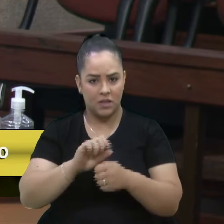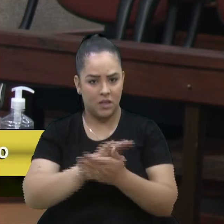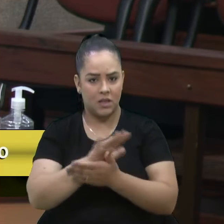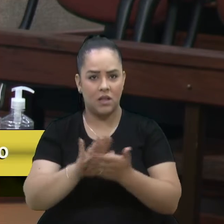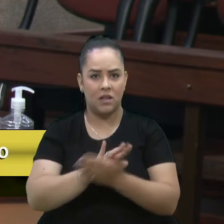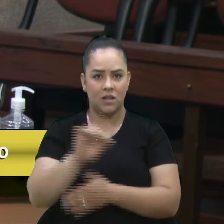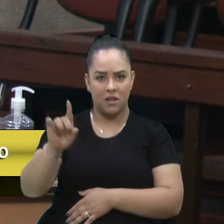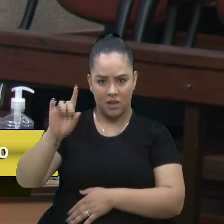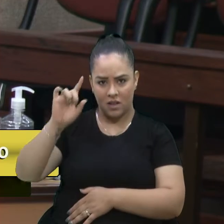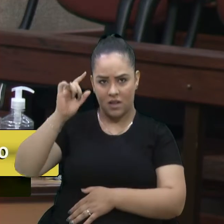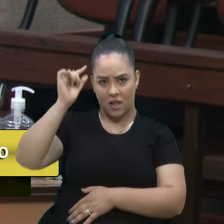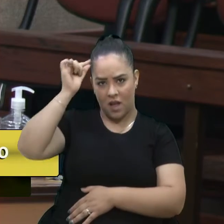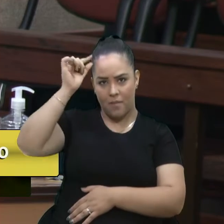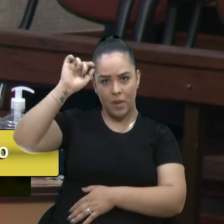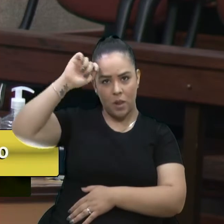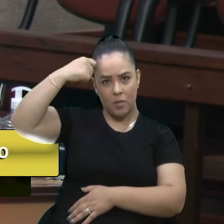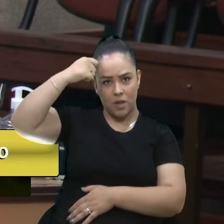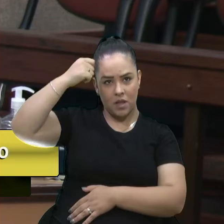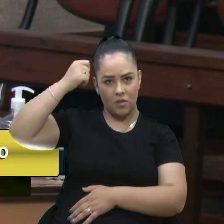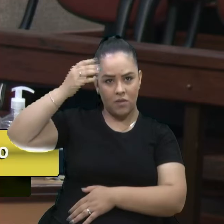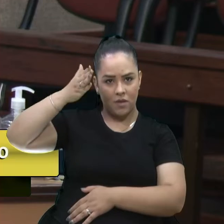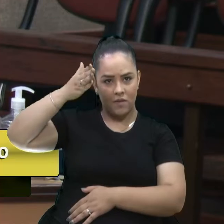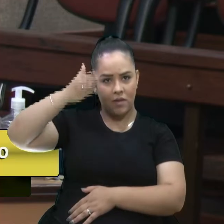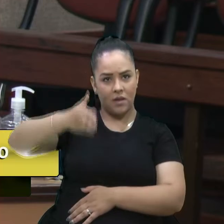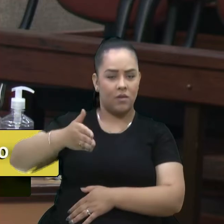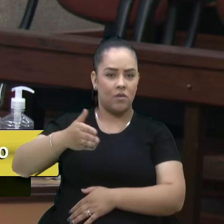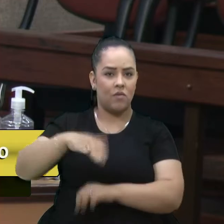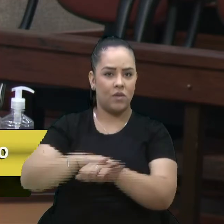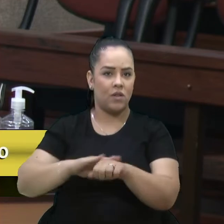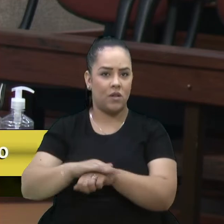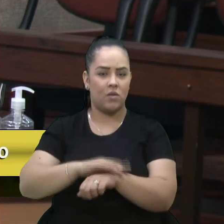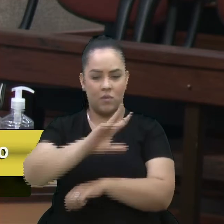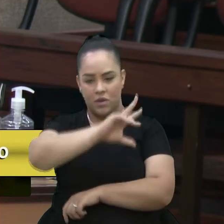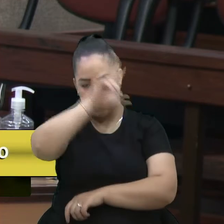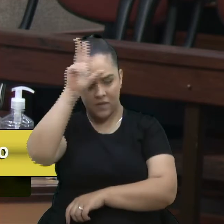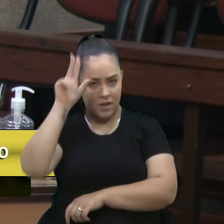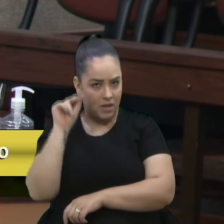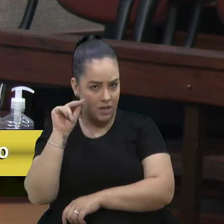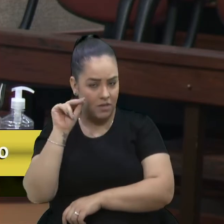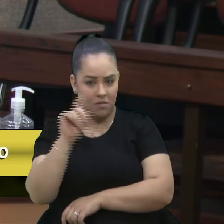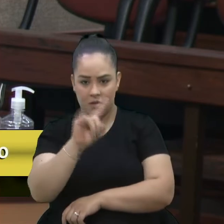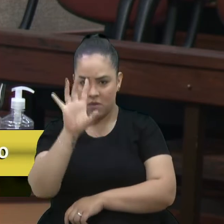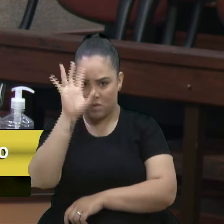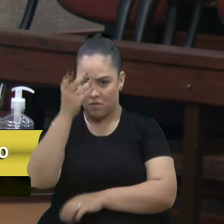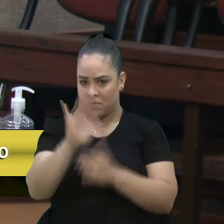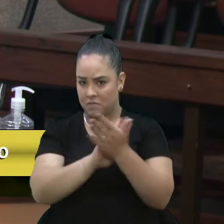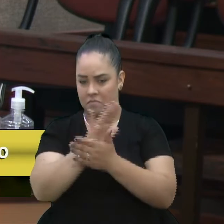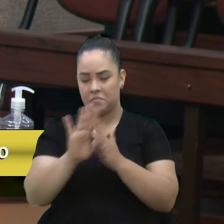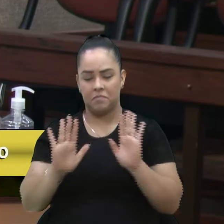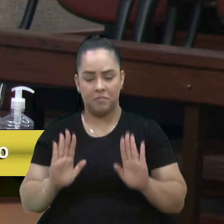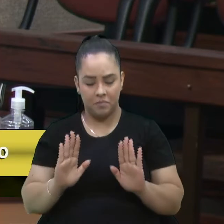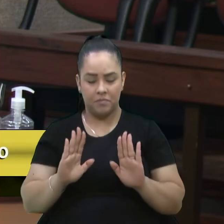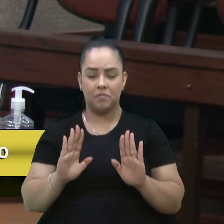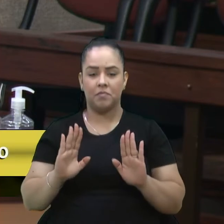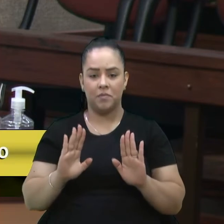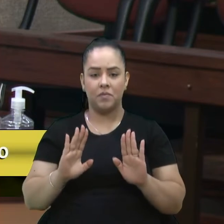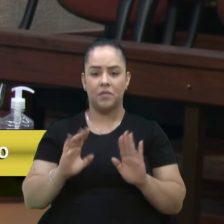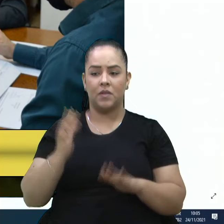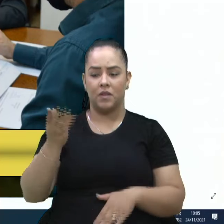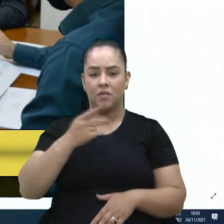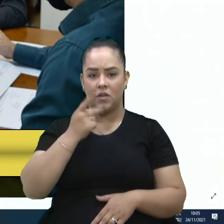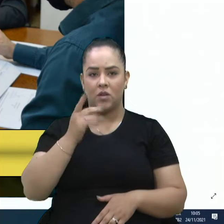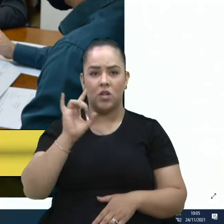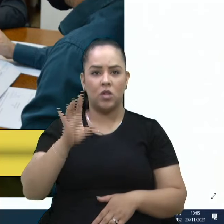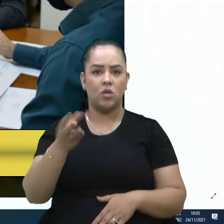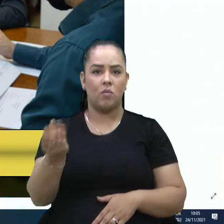cabelo preto, foi o que veio aqui falar com o prefeito, veio para falar e não resolveu nada. Inclusive, nas palavras dele, ele disse, é só